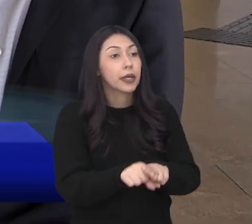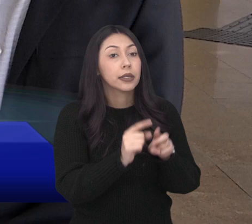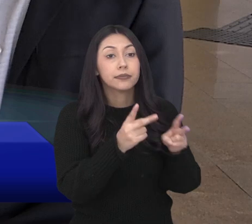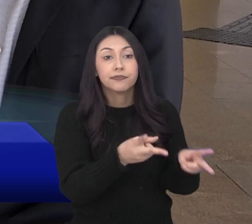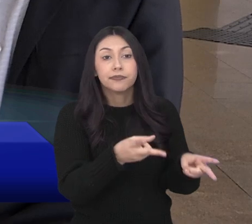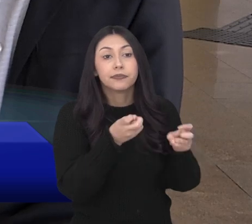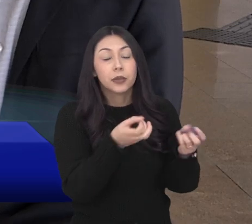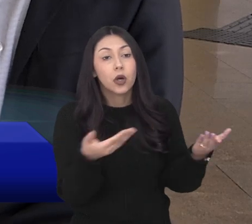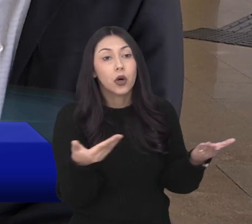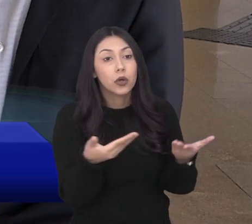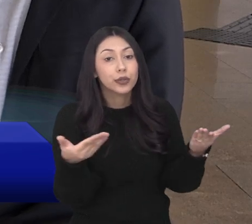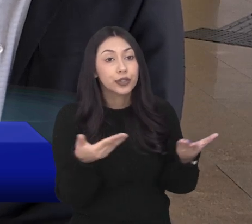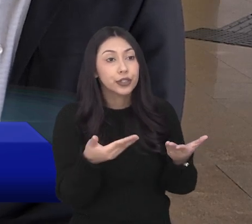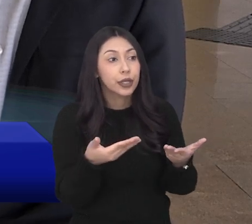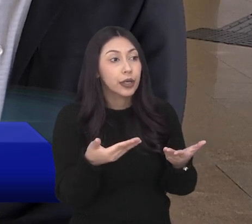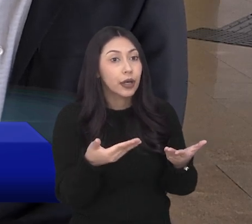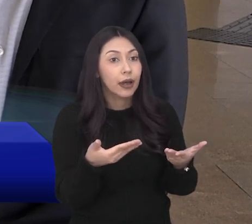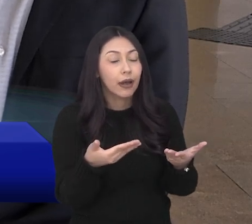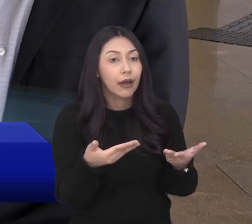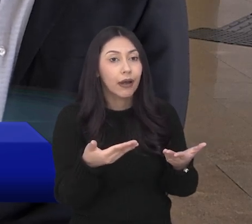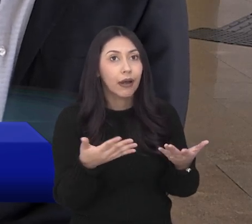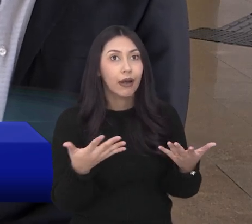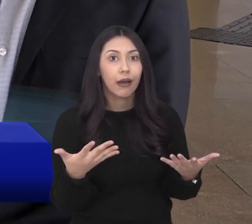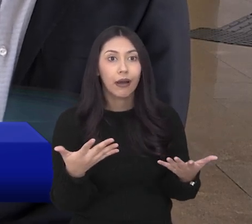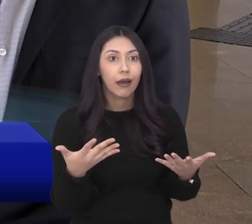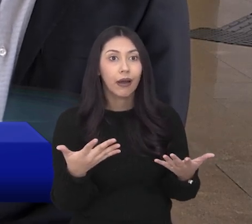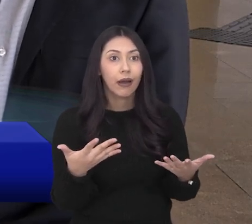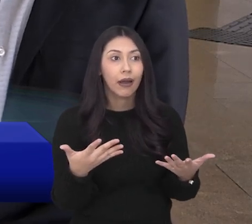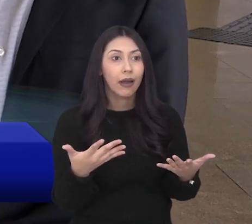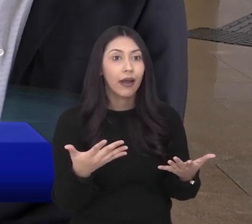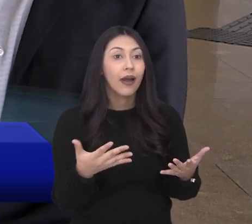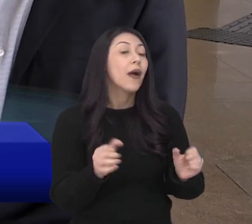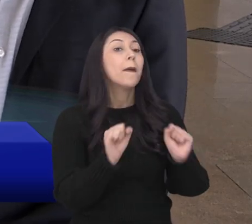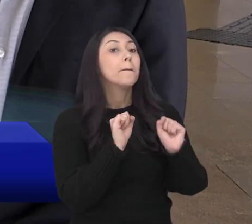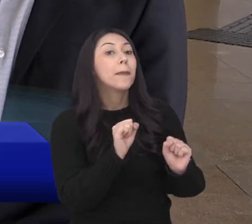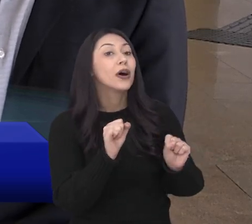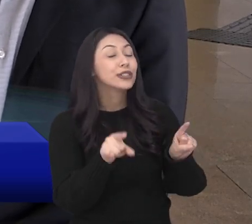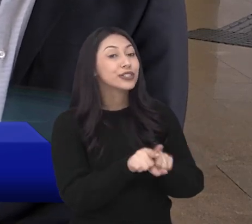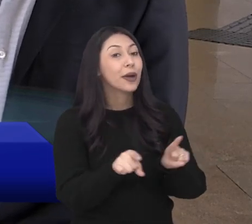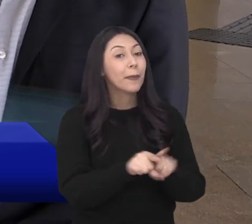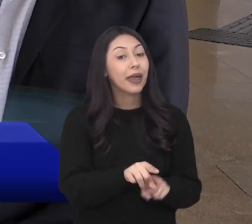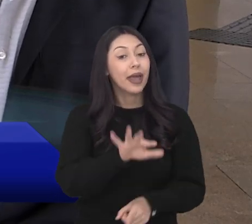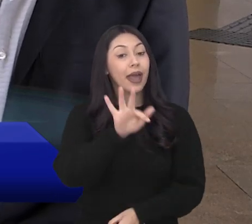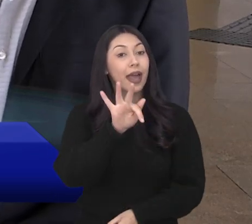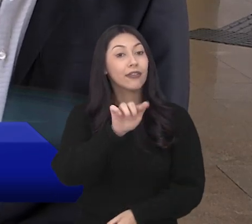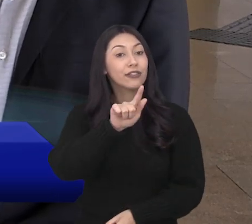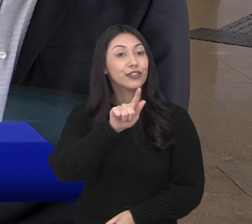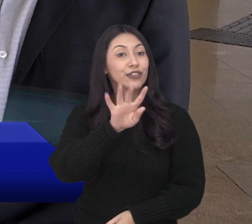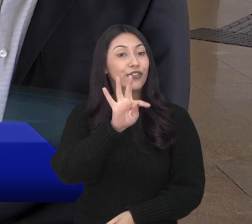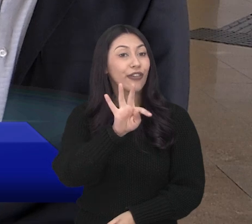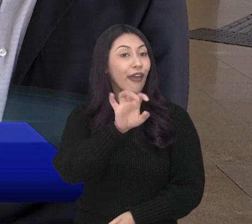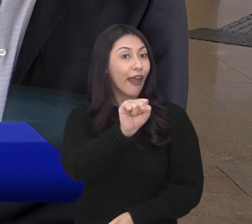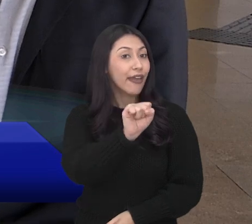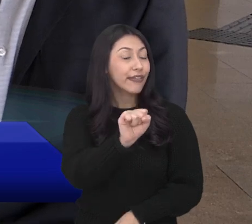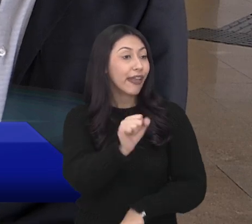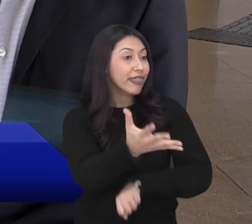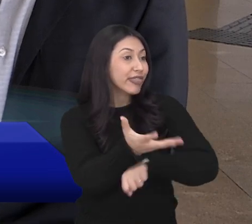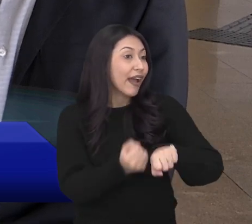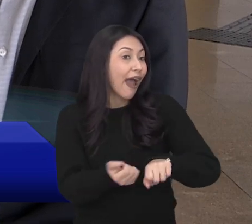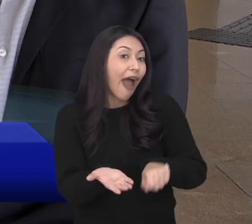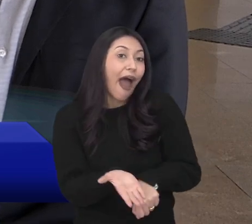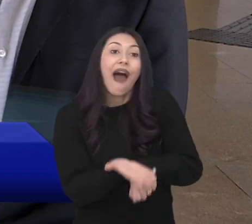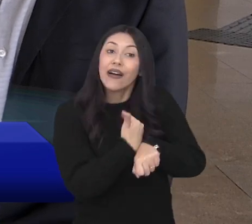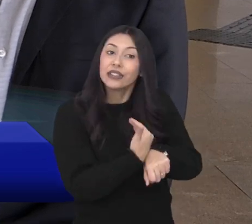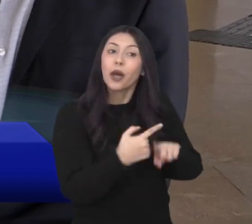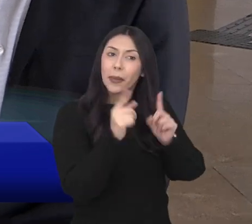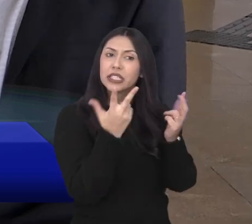Uma delas, por exemplo, a gente vê hoje em dia falando a respeito da antecipação do saque aniversário do FGTS, que não deixa de ser o